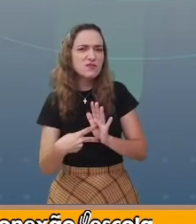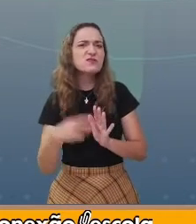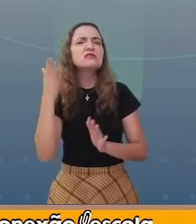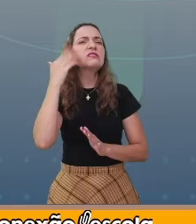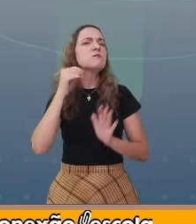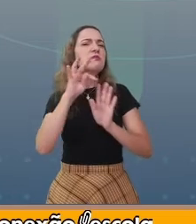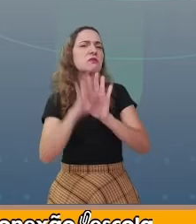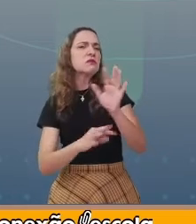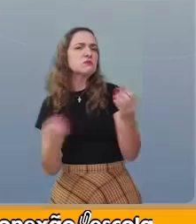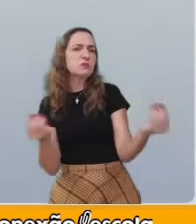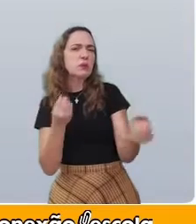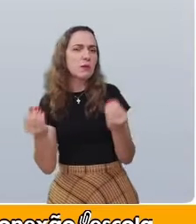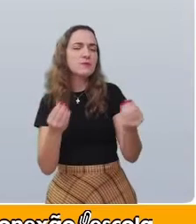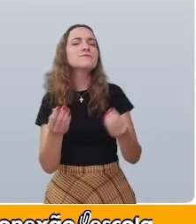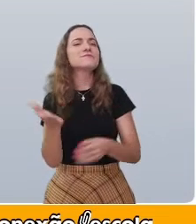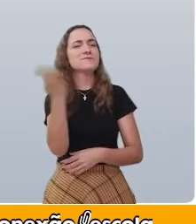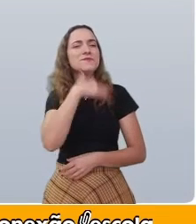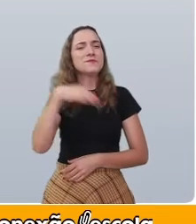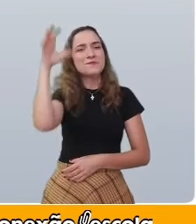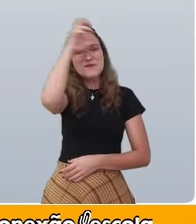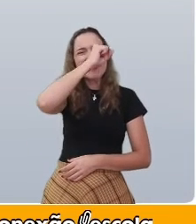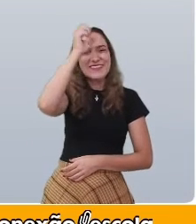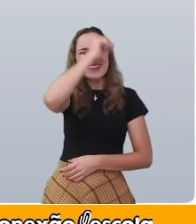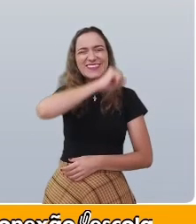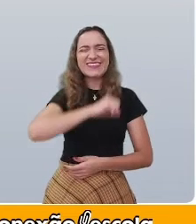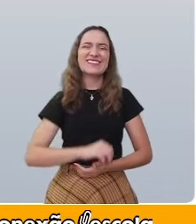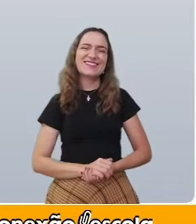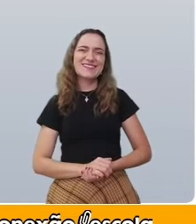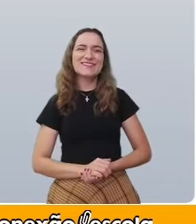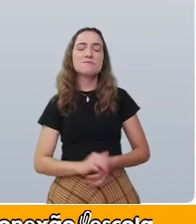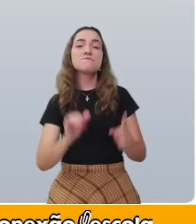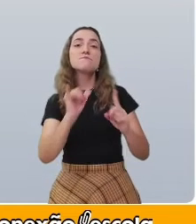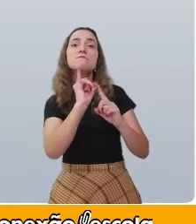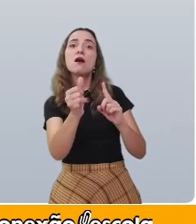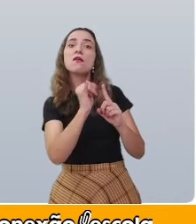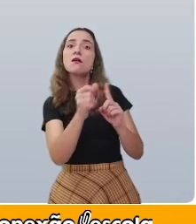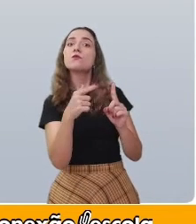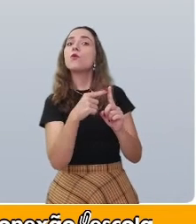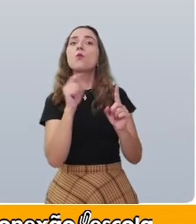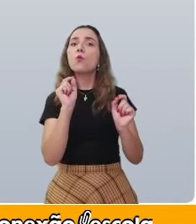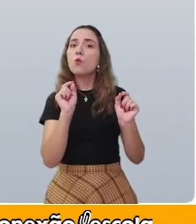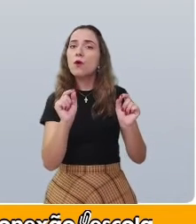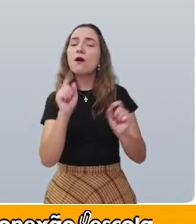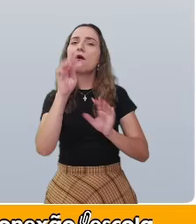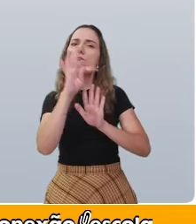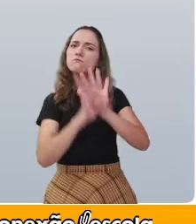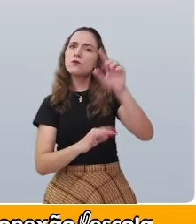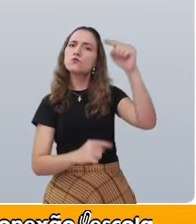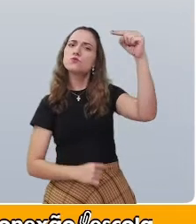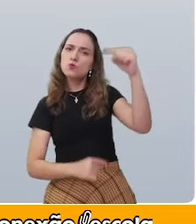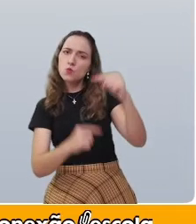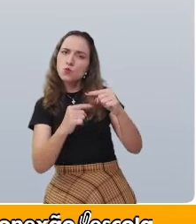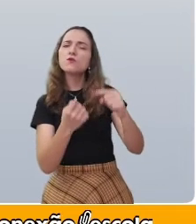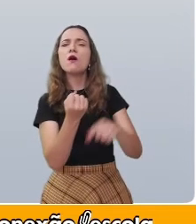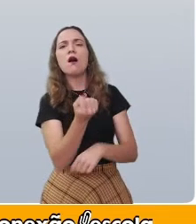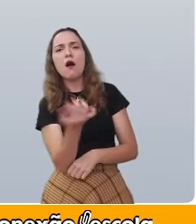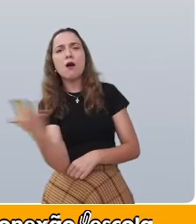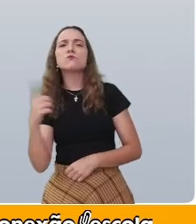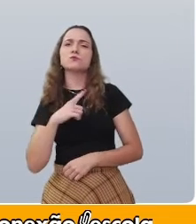Vamos aprender! As parlendas são textos curtos, alguns